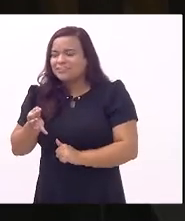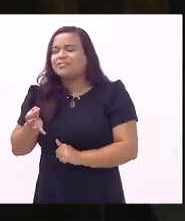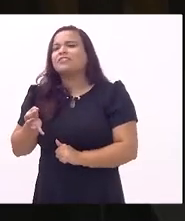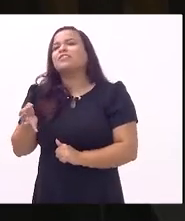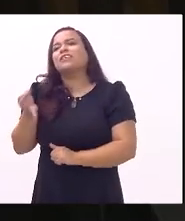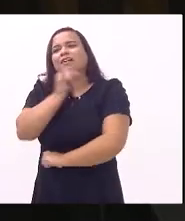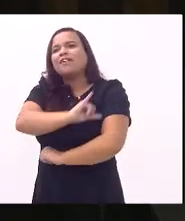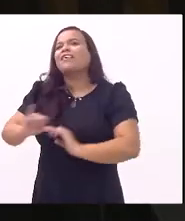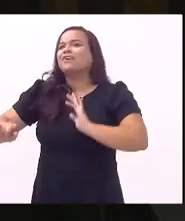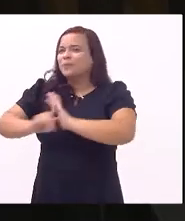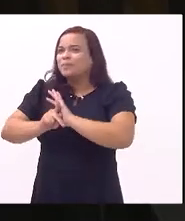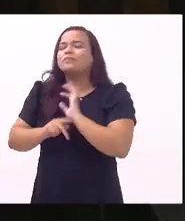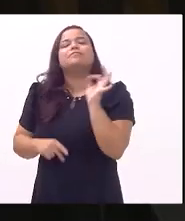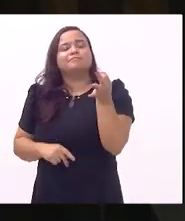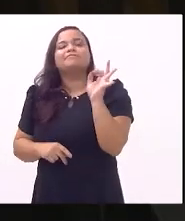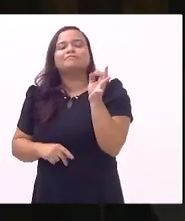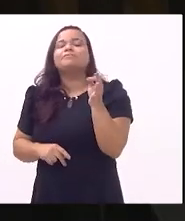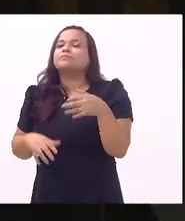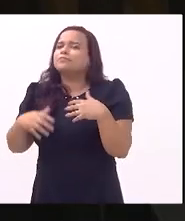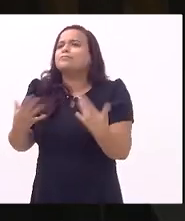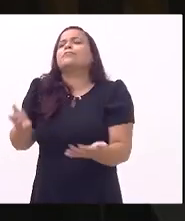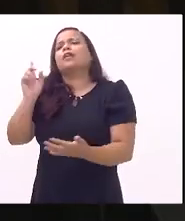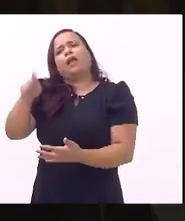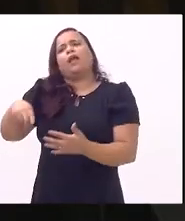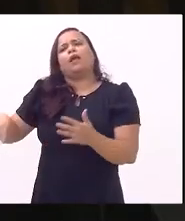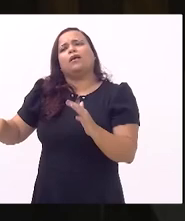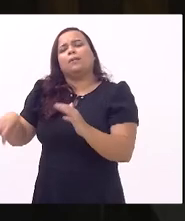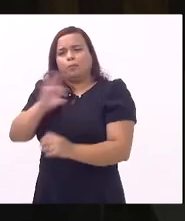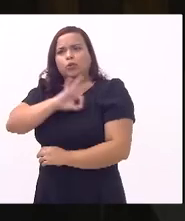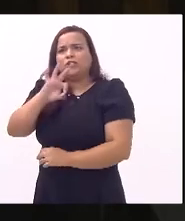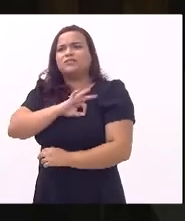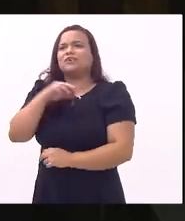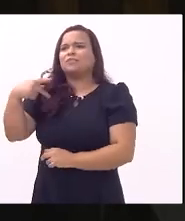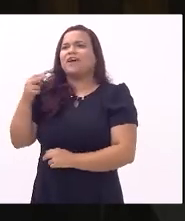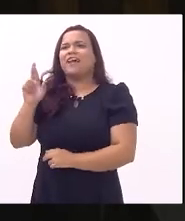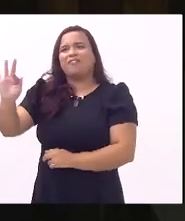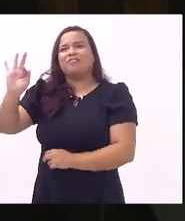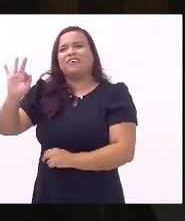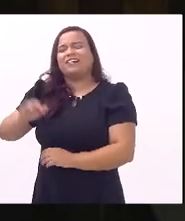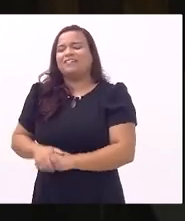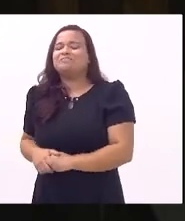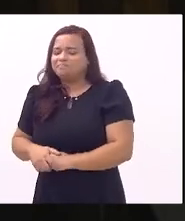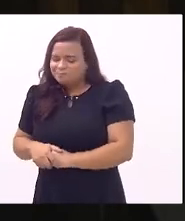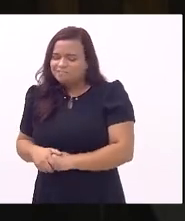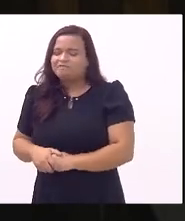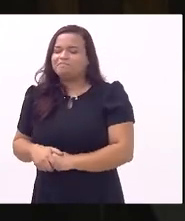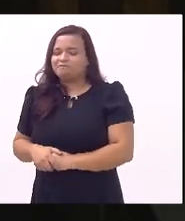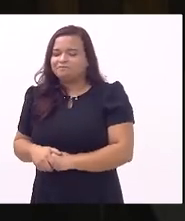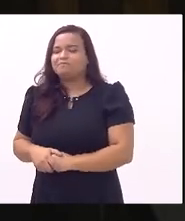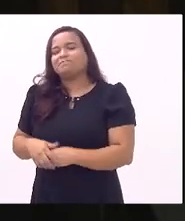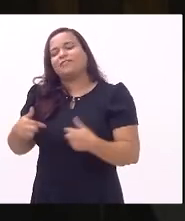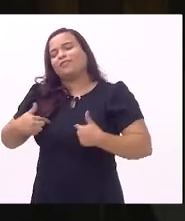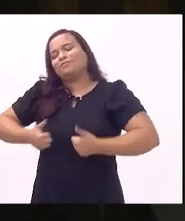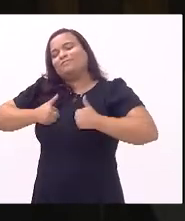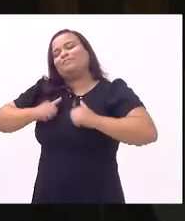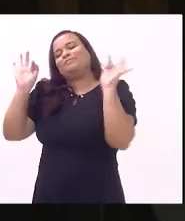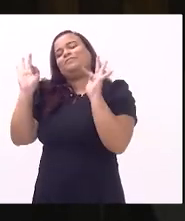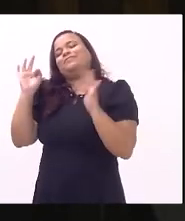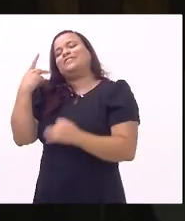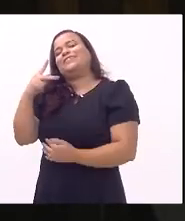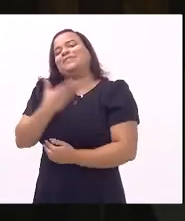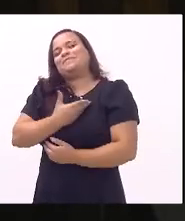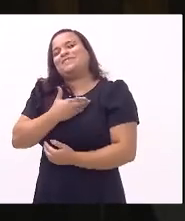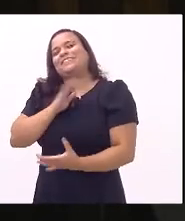né que é um é policial rodoviária federal então pra mim é uma honra de ser seu amigo